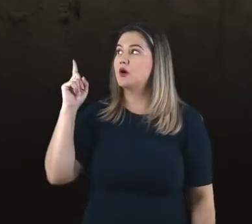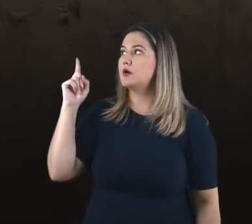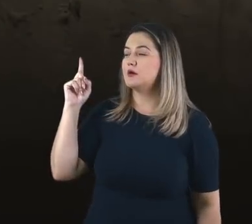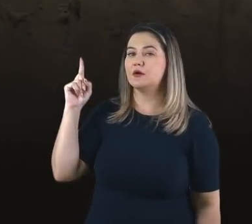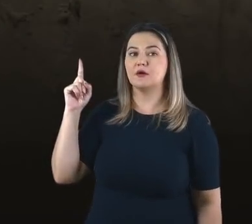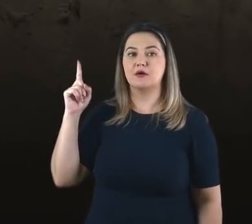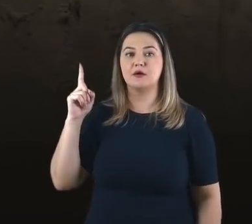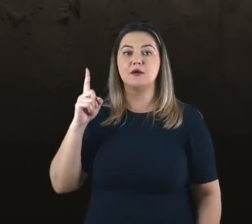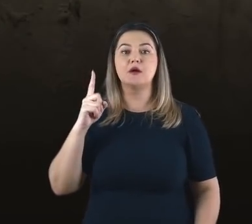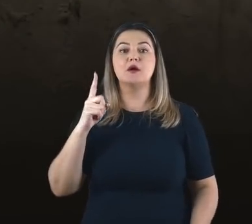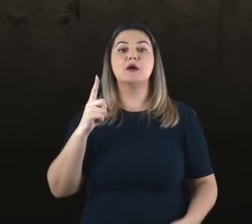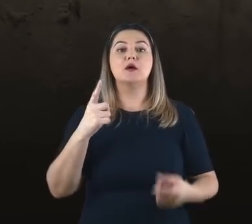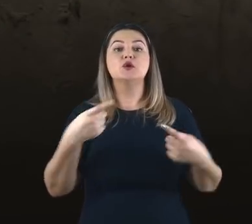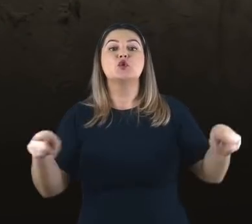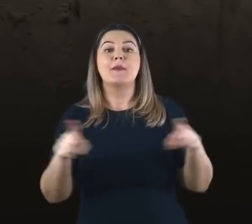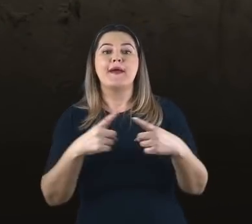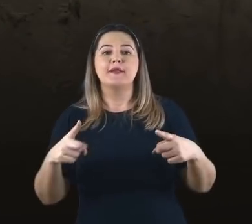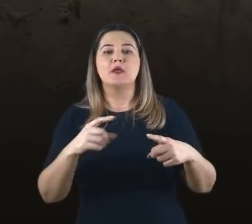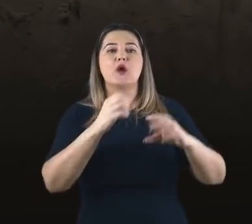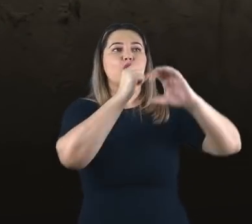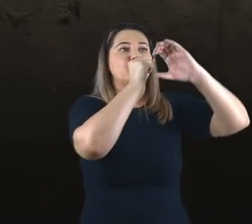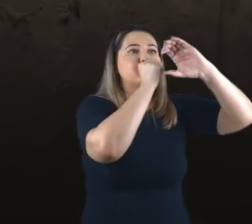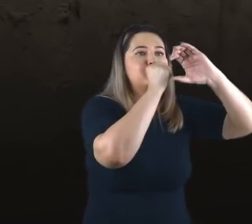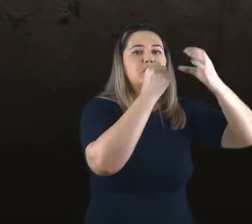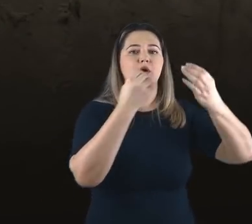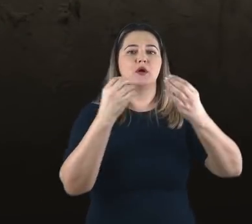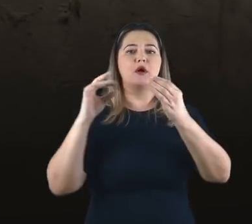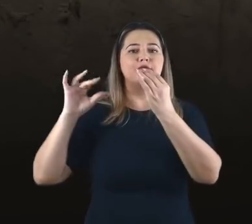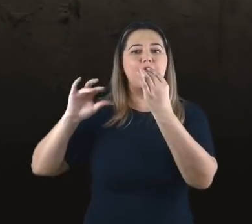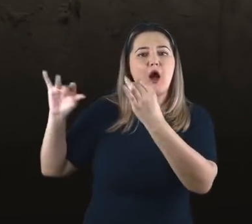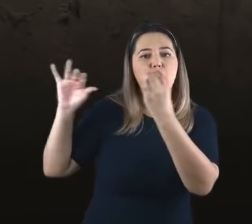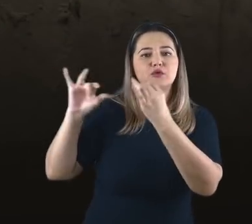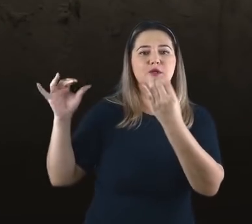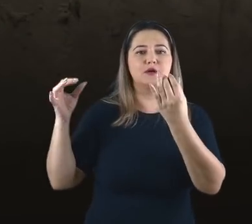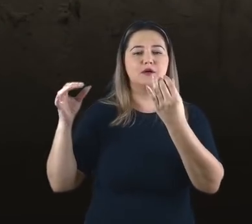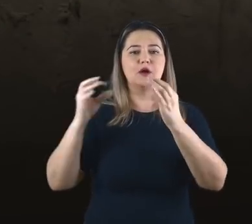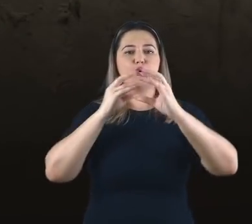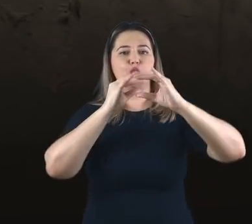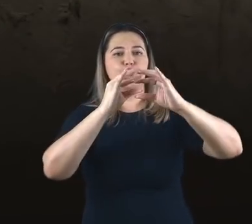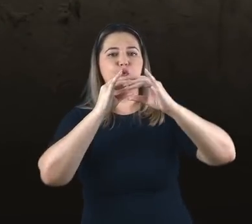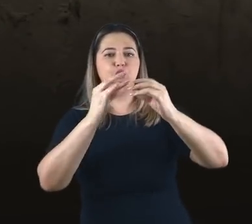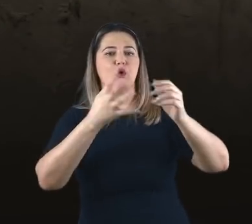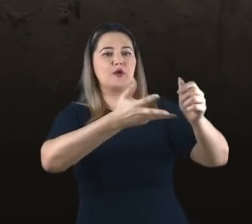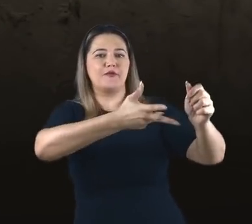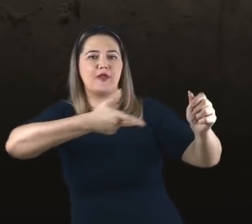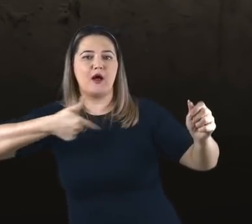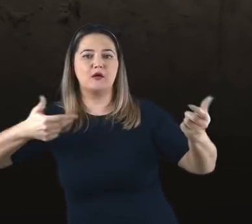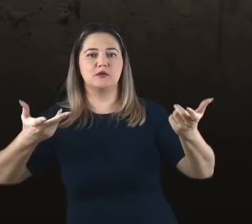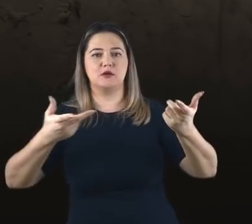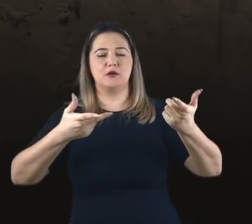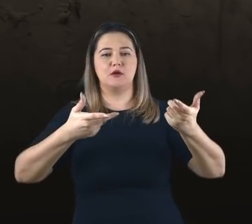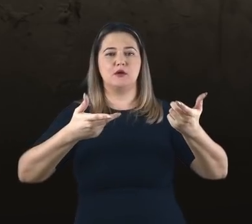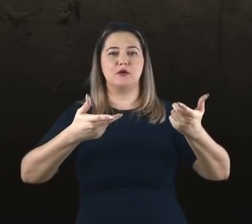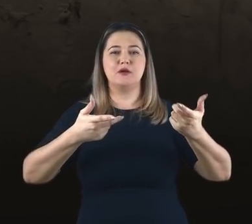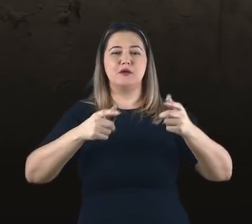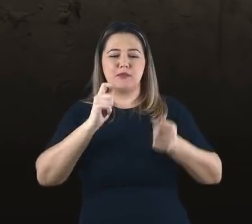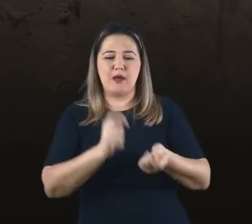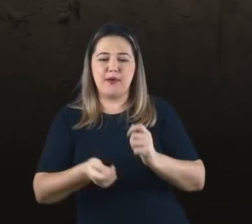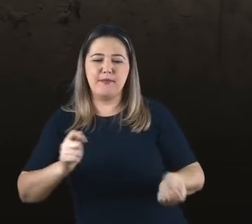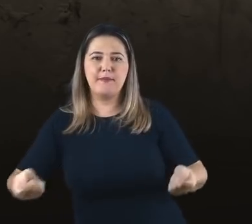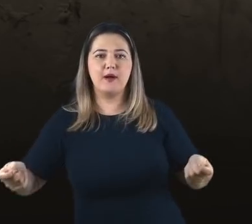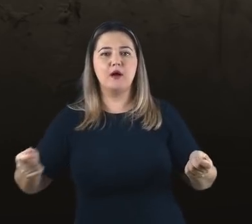tela. Logo que ouvirdes, o som da trombeta, da flauta, da harpa, da cítara, do saltério, da gaita de foles, de toda sorte de música,